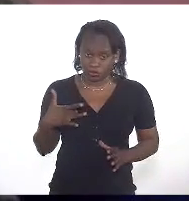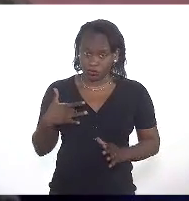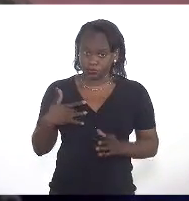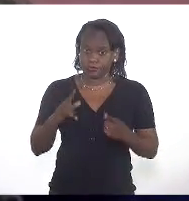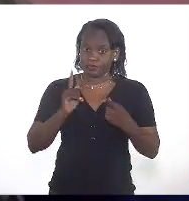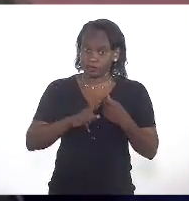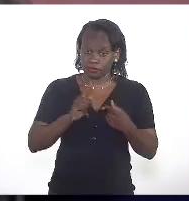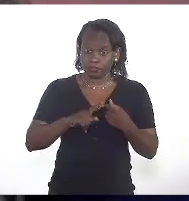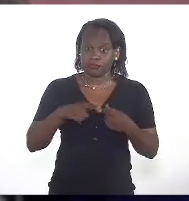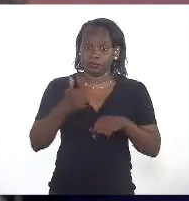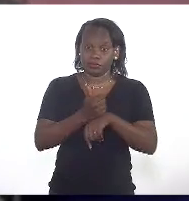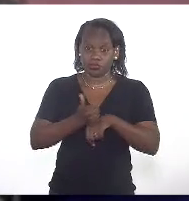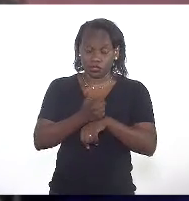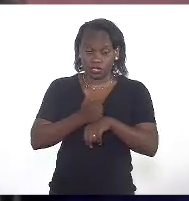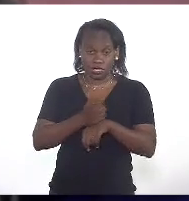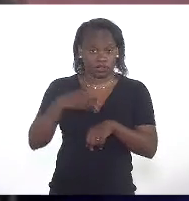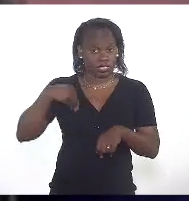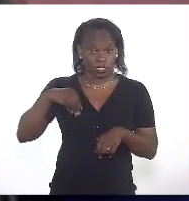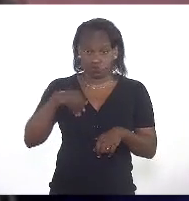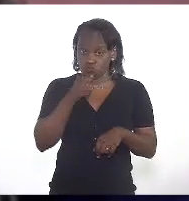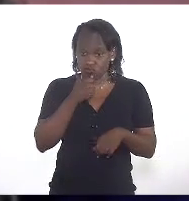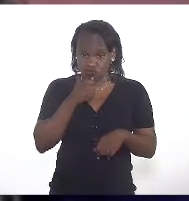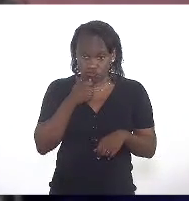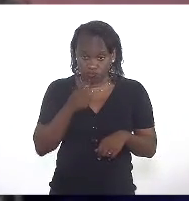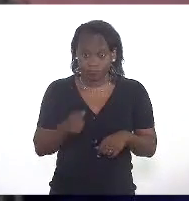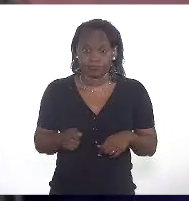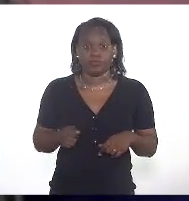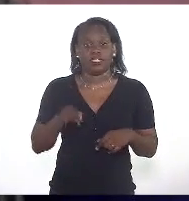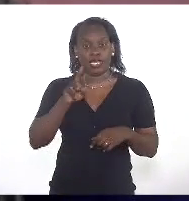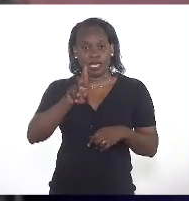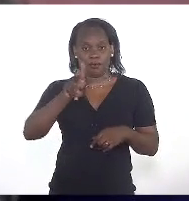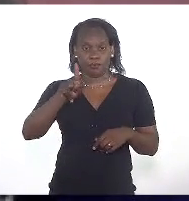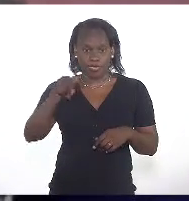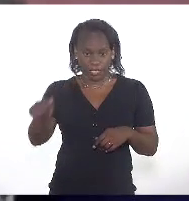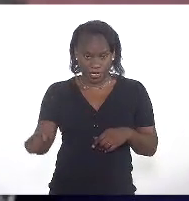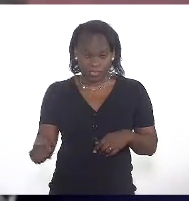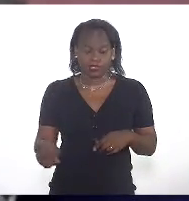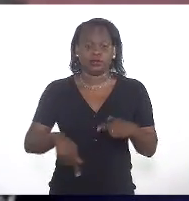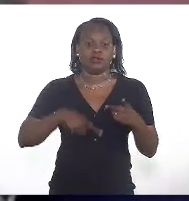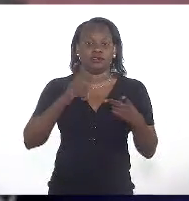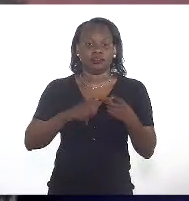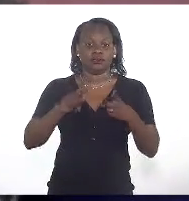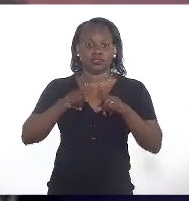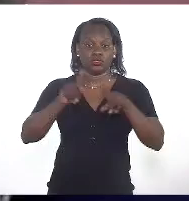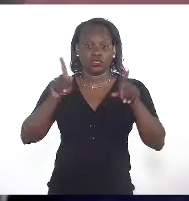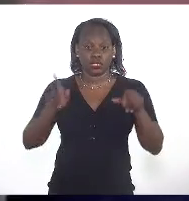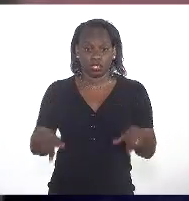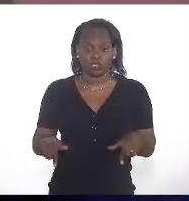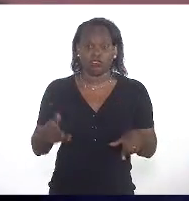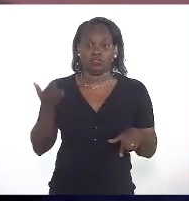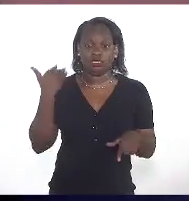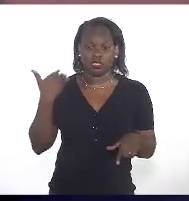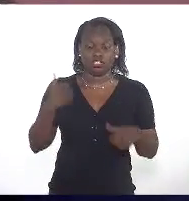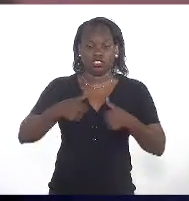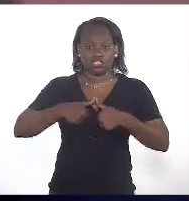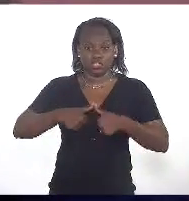Esses profissionais que estão sem pagamento, são RPA. Os funcionários que estavam